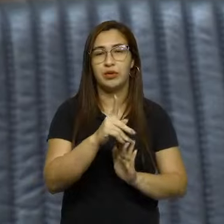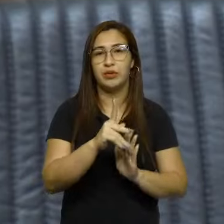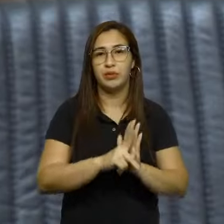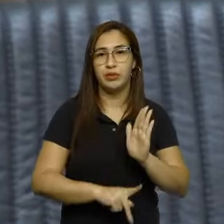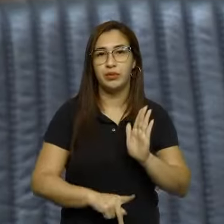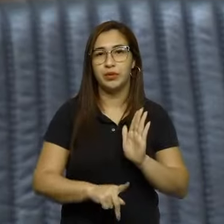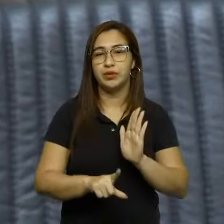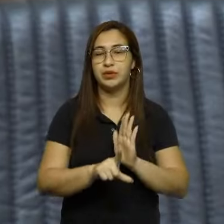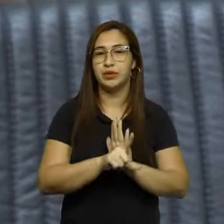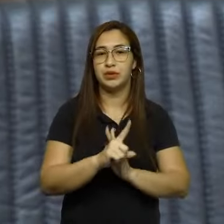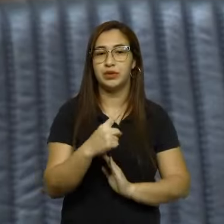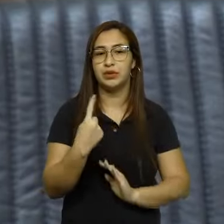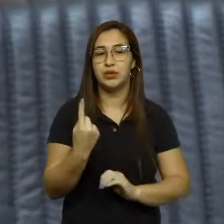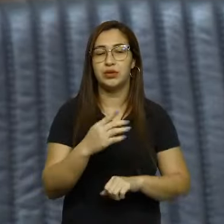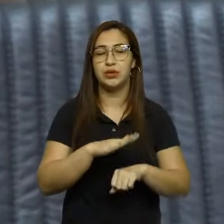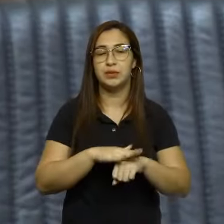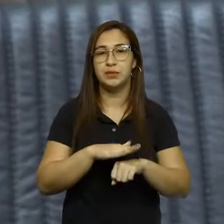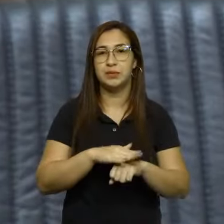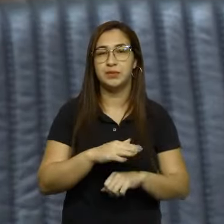lei de nossa autoria. Obrigado, senhor presidente.